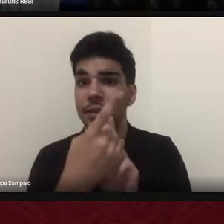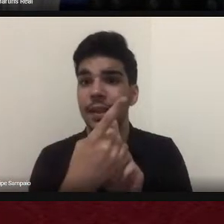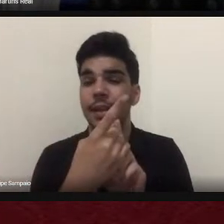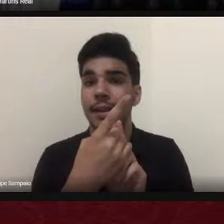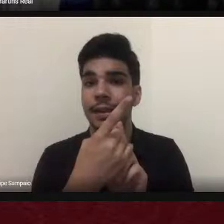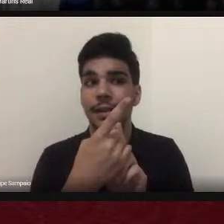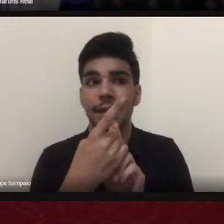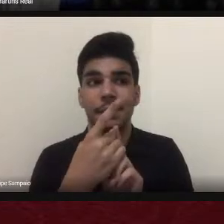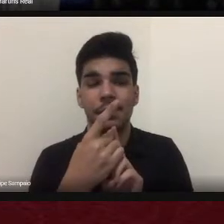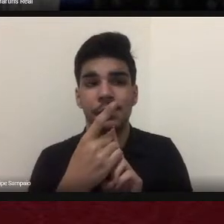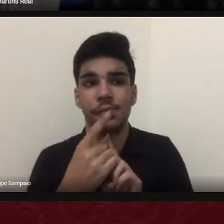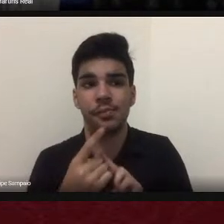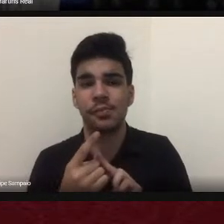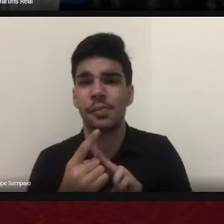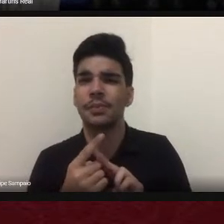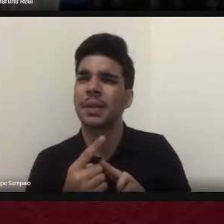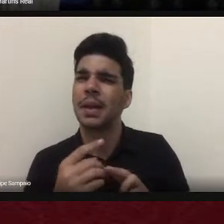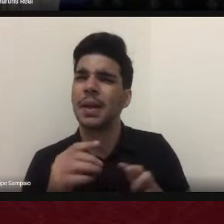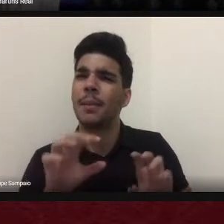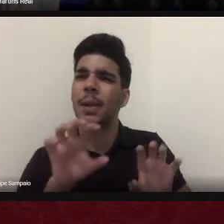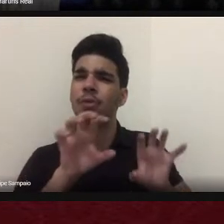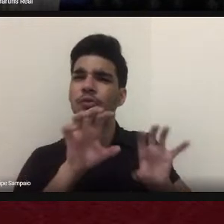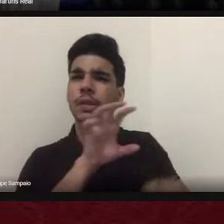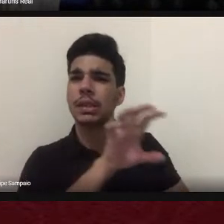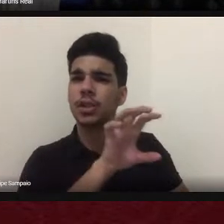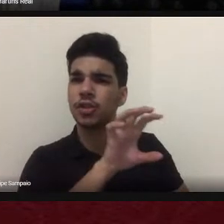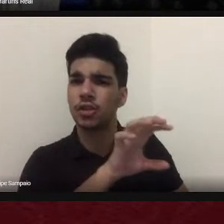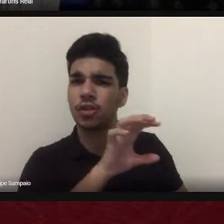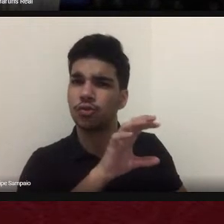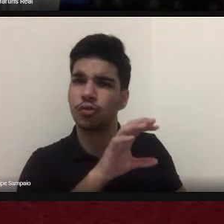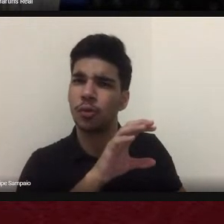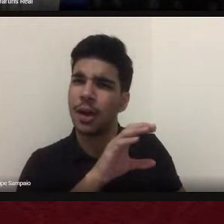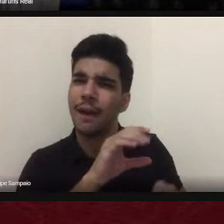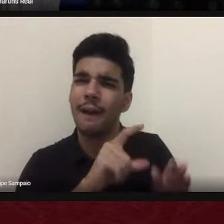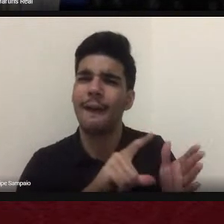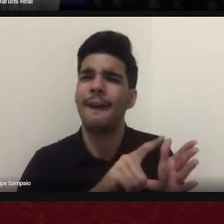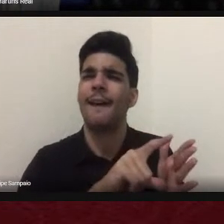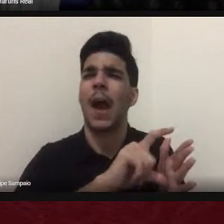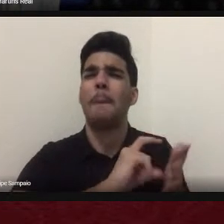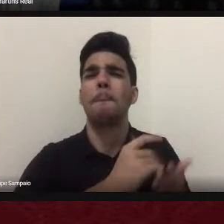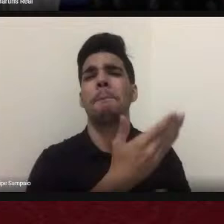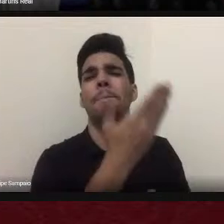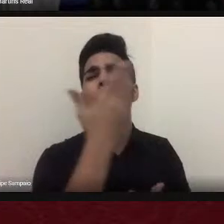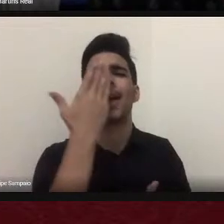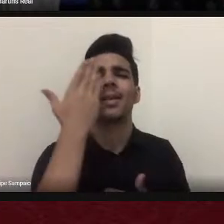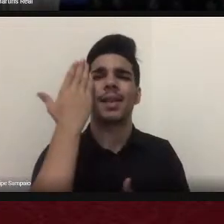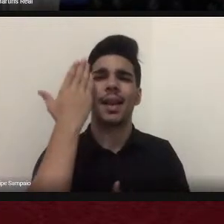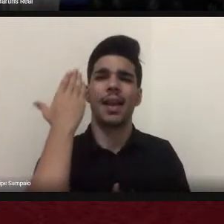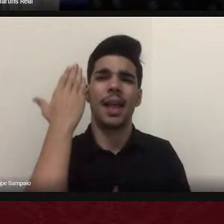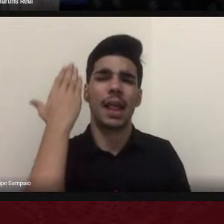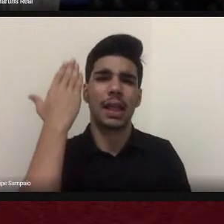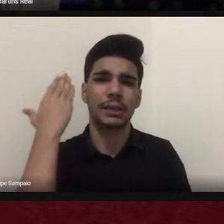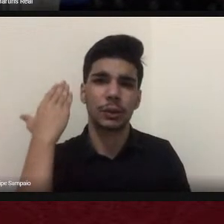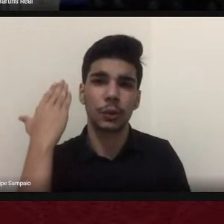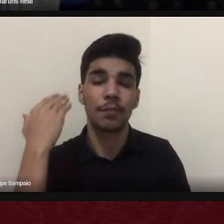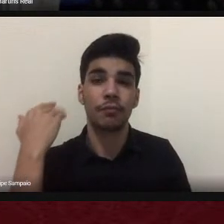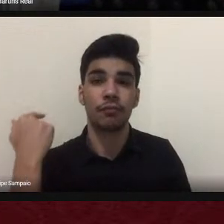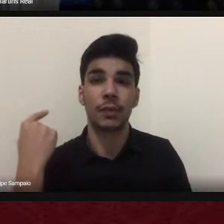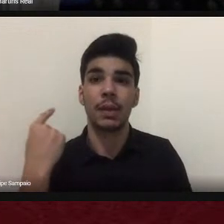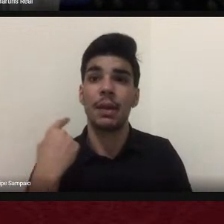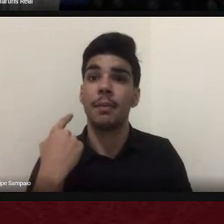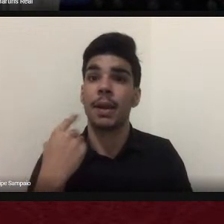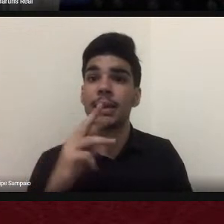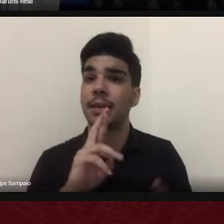um pouco antigo, embora seja uma instituição tão recente, para mostrar que se refere à nossa memória.